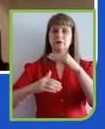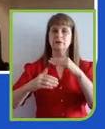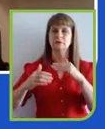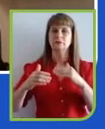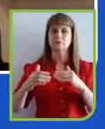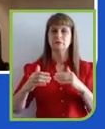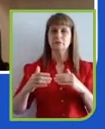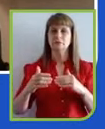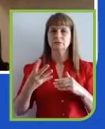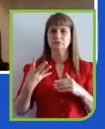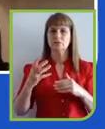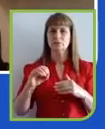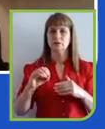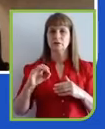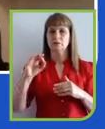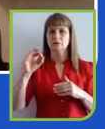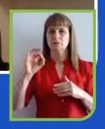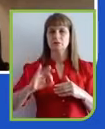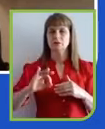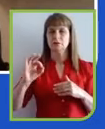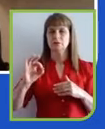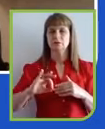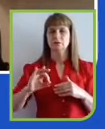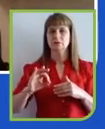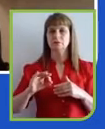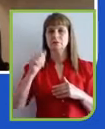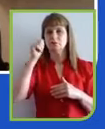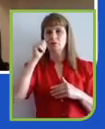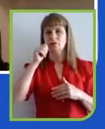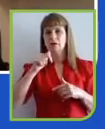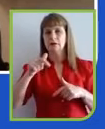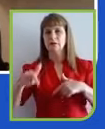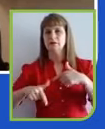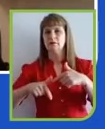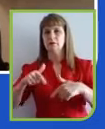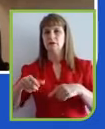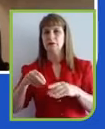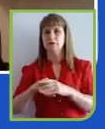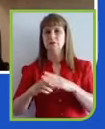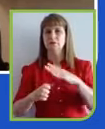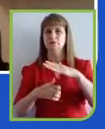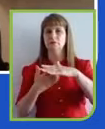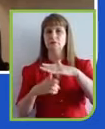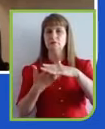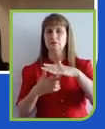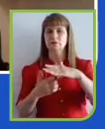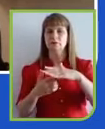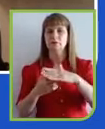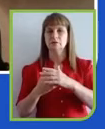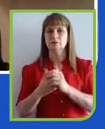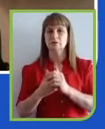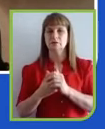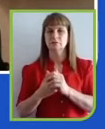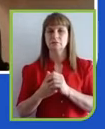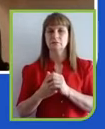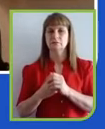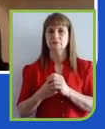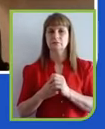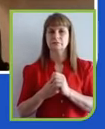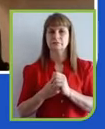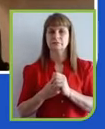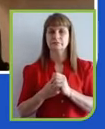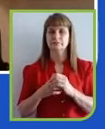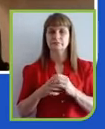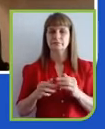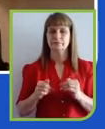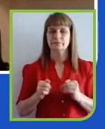imediatamente. E salvo alguma situação que eu diria que foi excepcional e